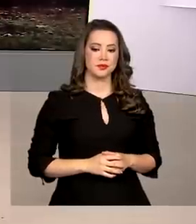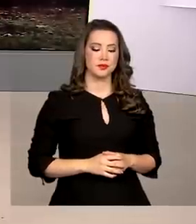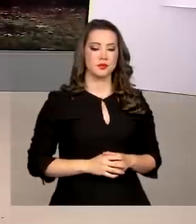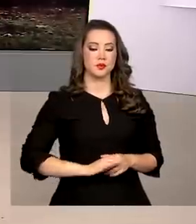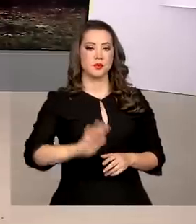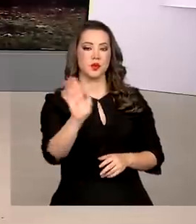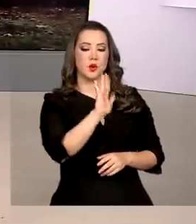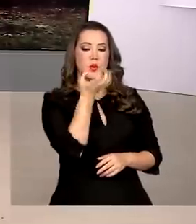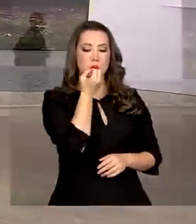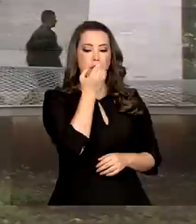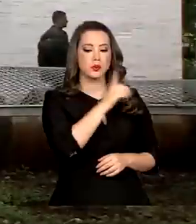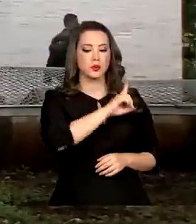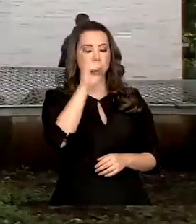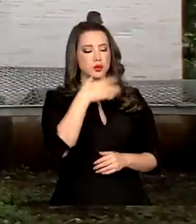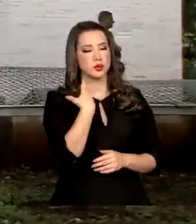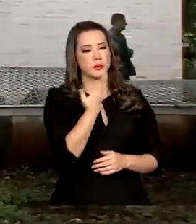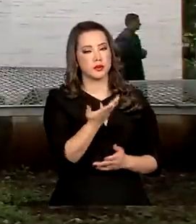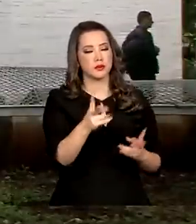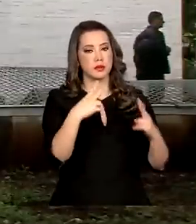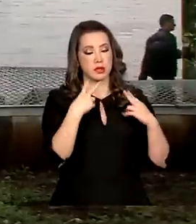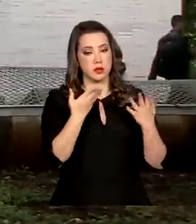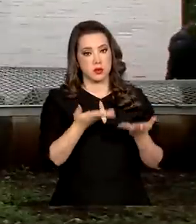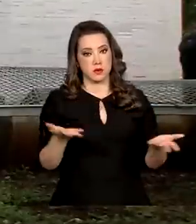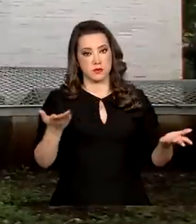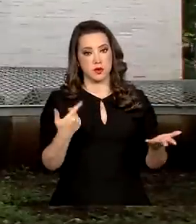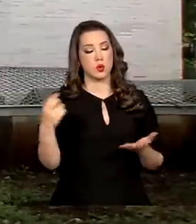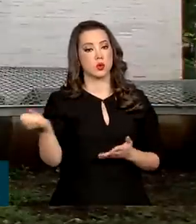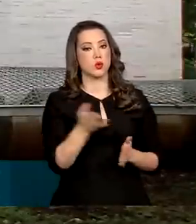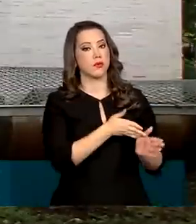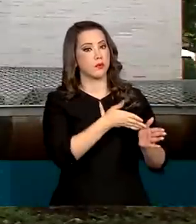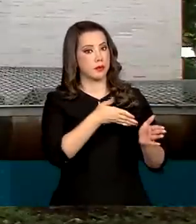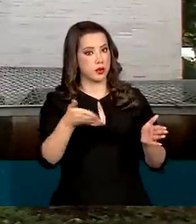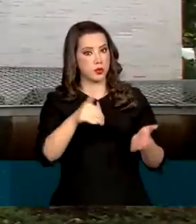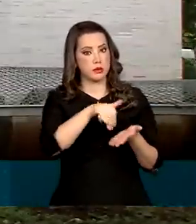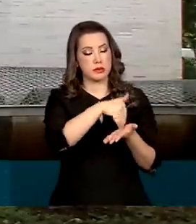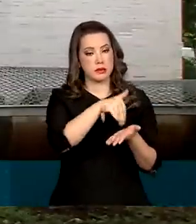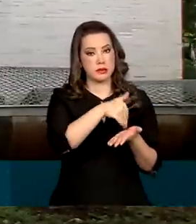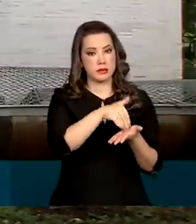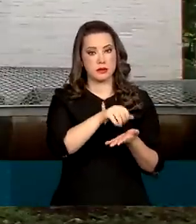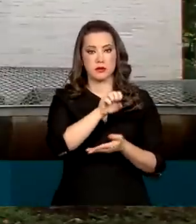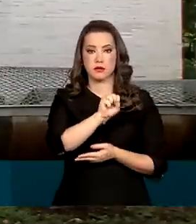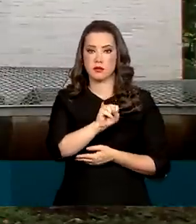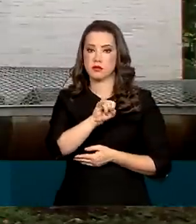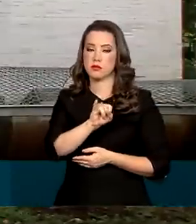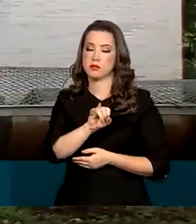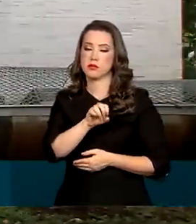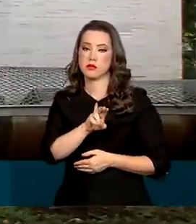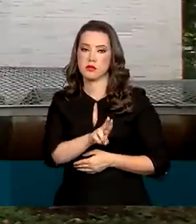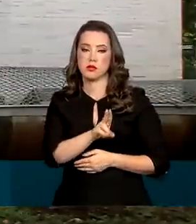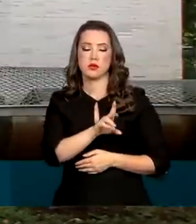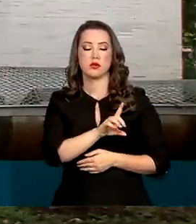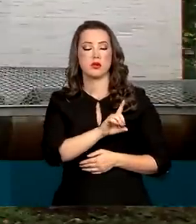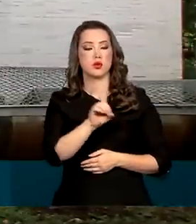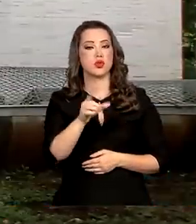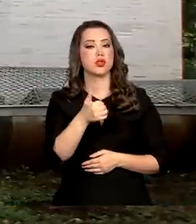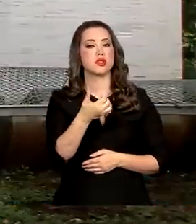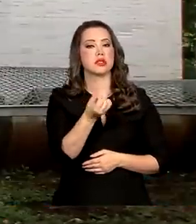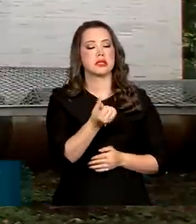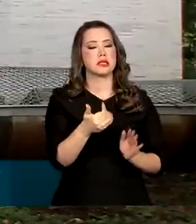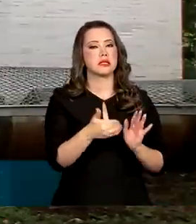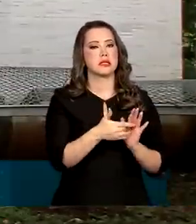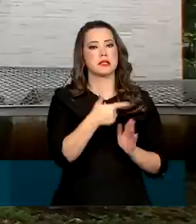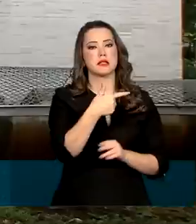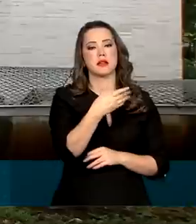Bom dia, Renata. Bom dia pra você que nos acompanha. O novo prazo para o Sisu, o Sistema de Seleção Unificada, é de 16 a